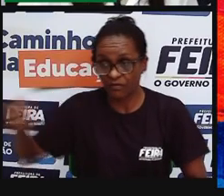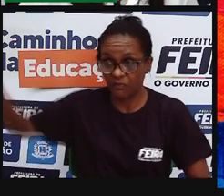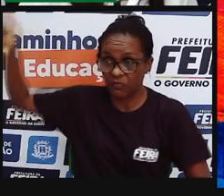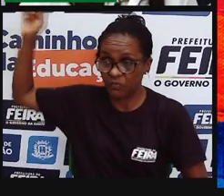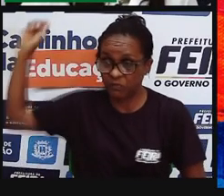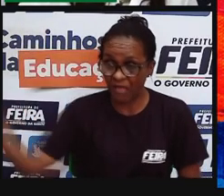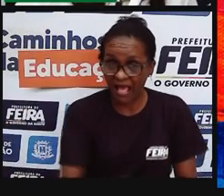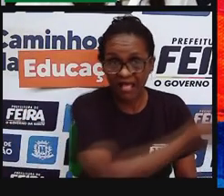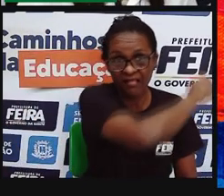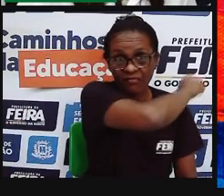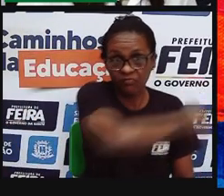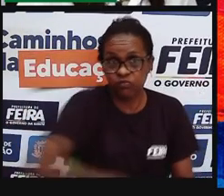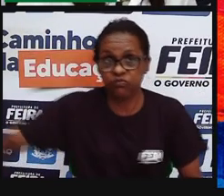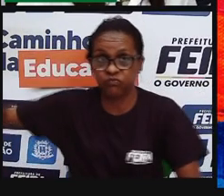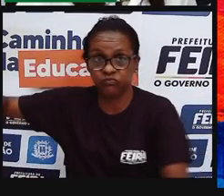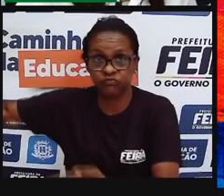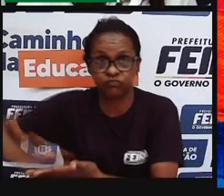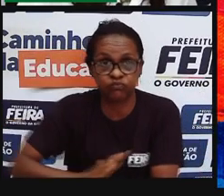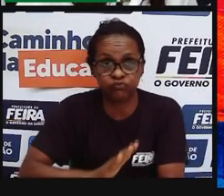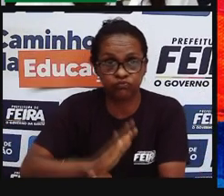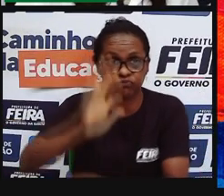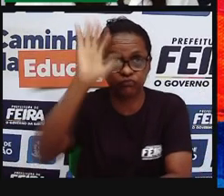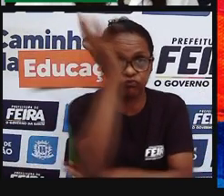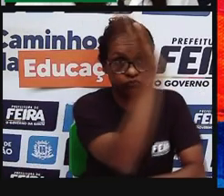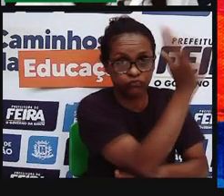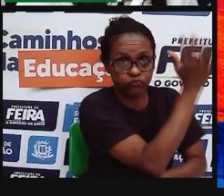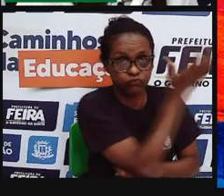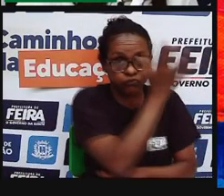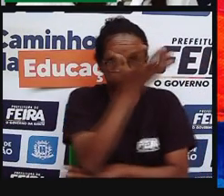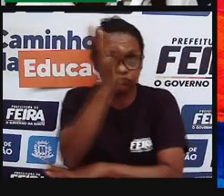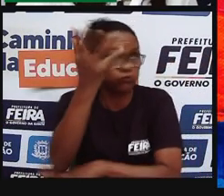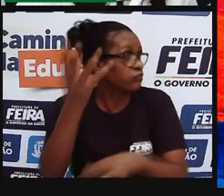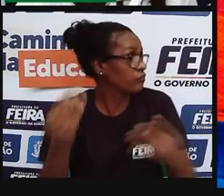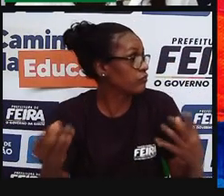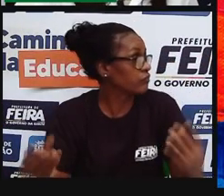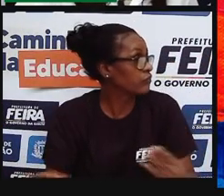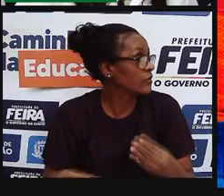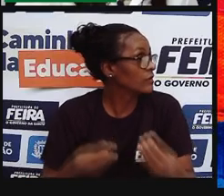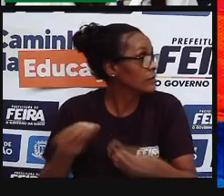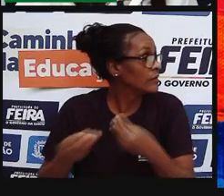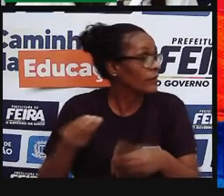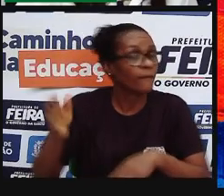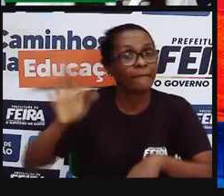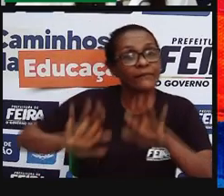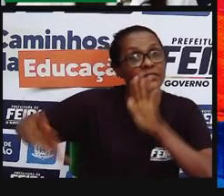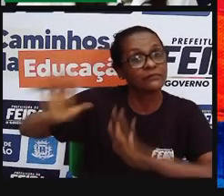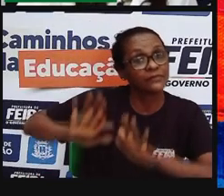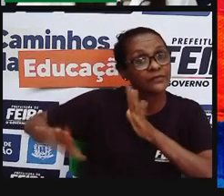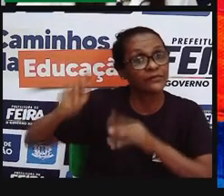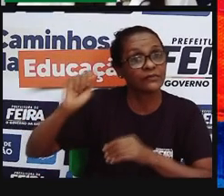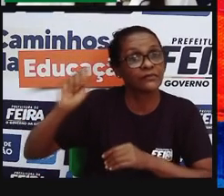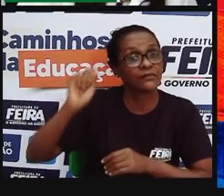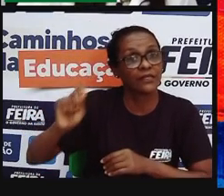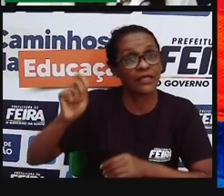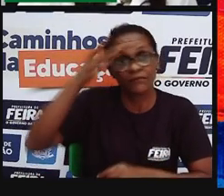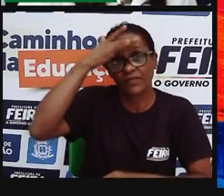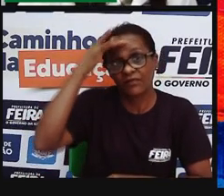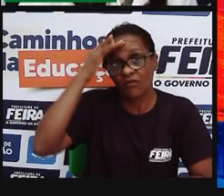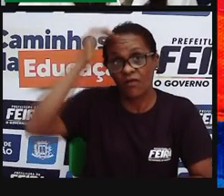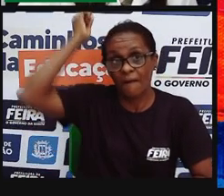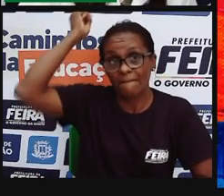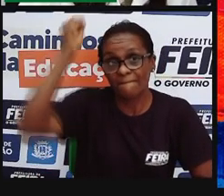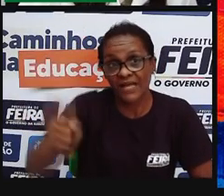que destrói a nossa floresta, né, além disso, né, e ele traz aqui, quem desmata, mata,